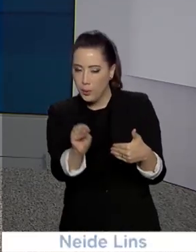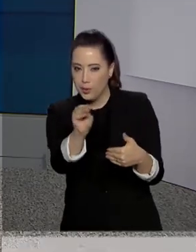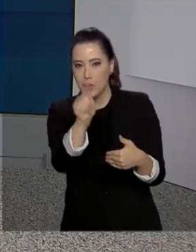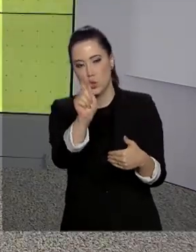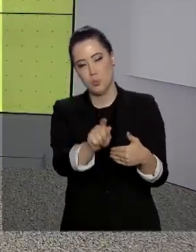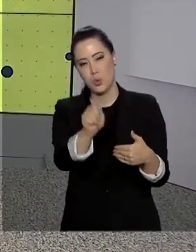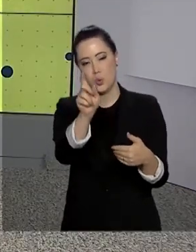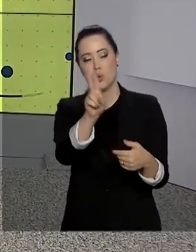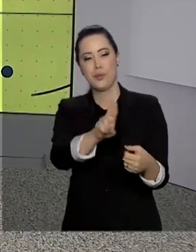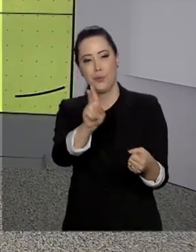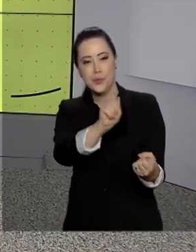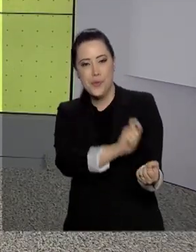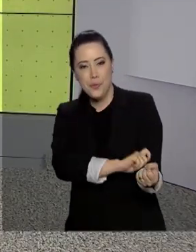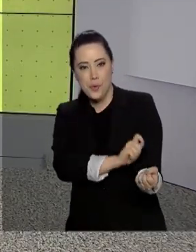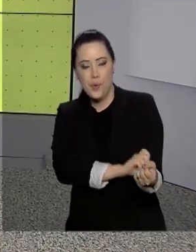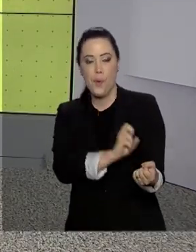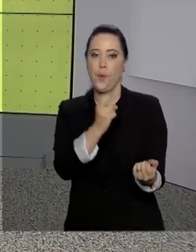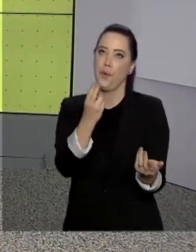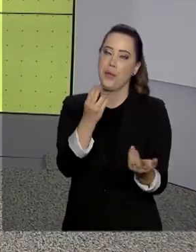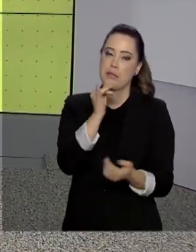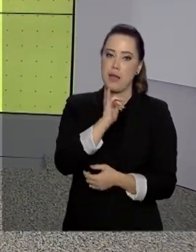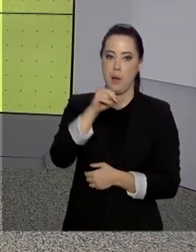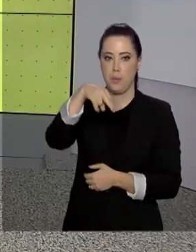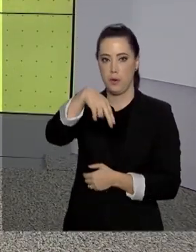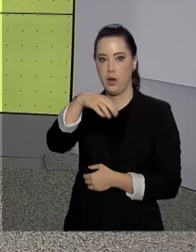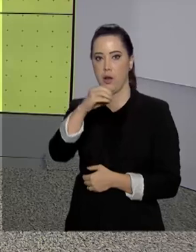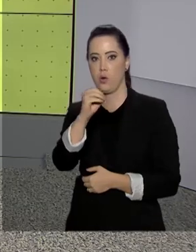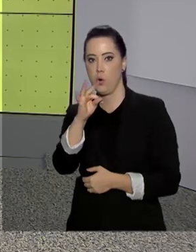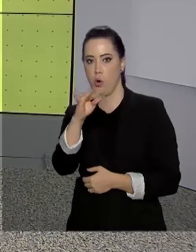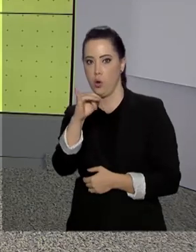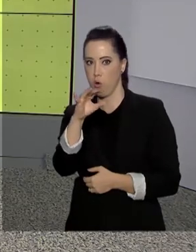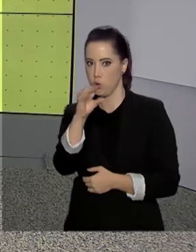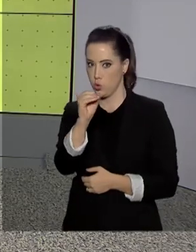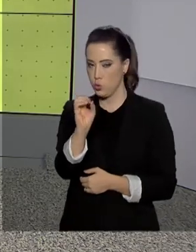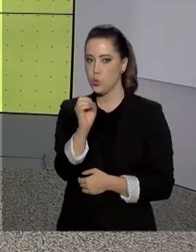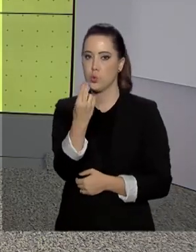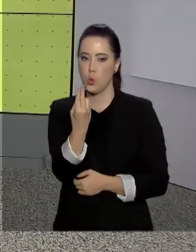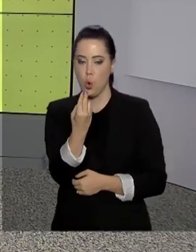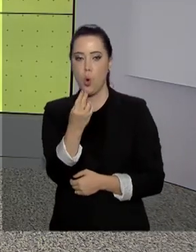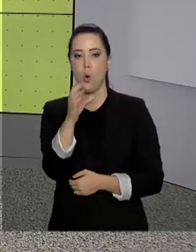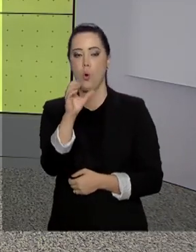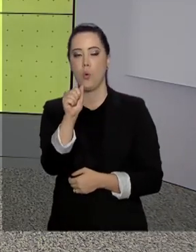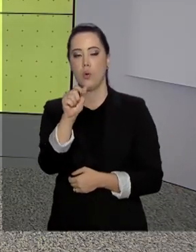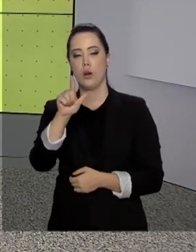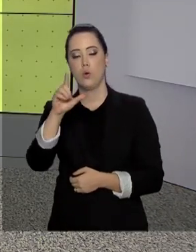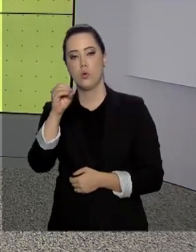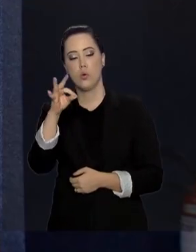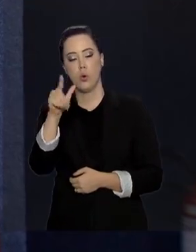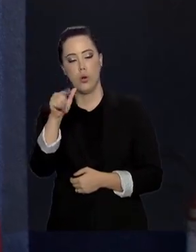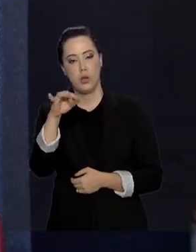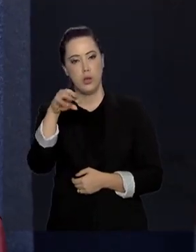químicos, como narcóticos e alcoólicos anônimos, passou a ser reconhecido hoje pelo Governo Federal.